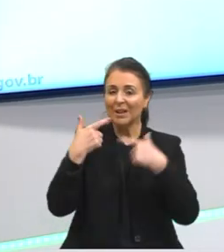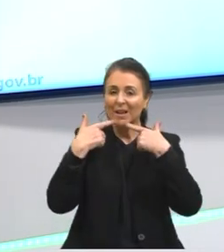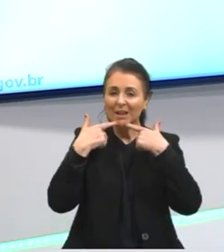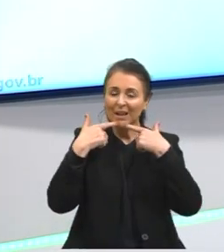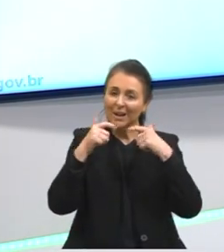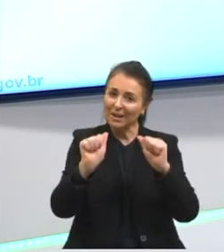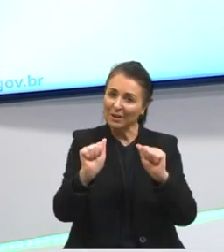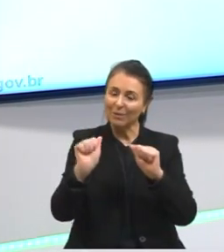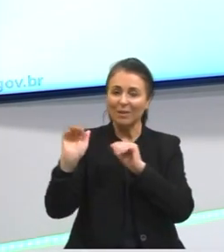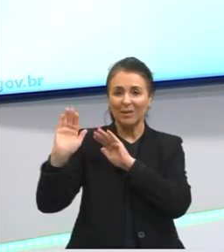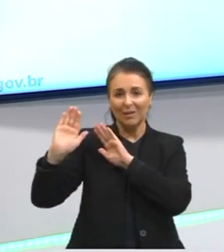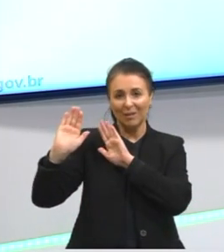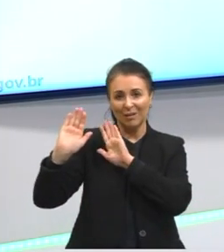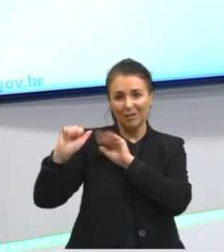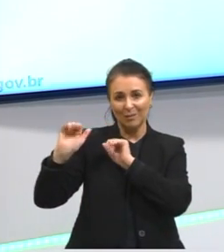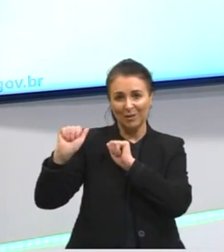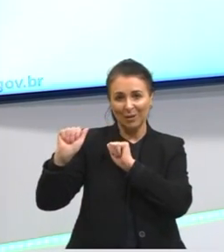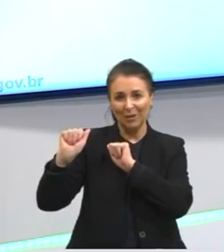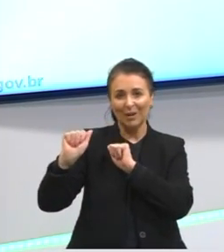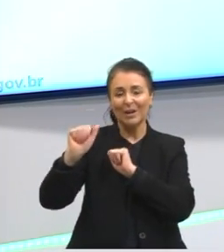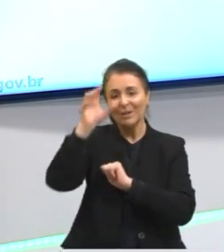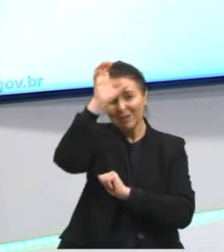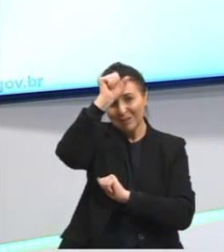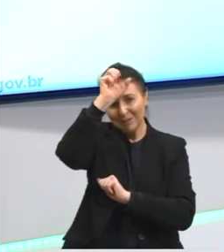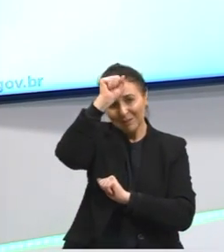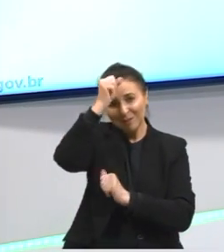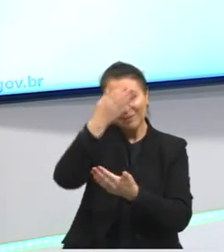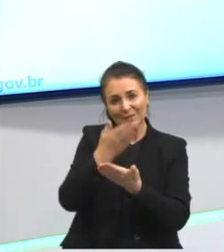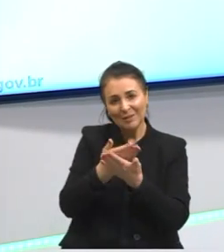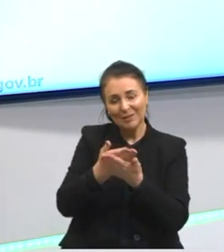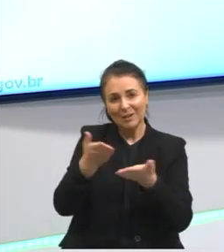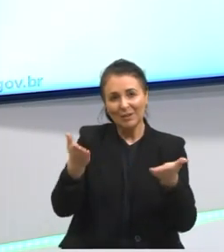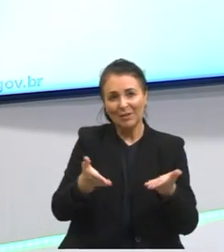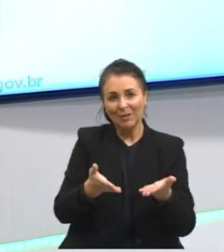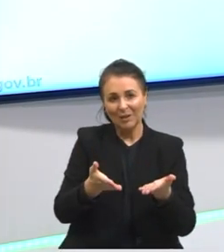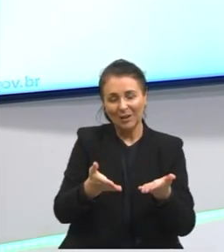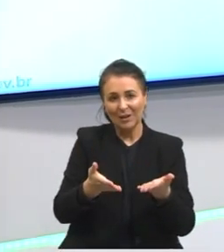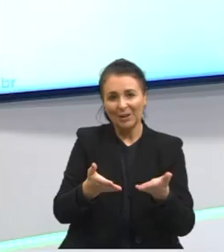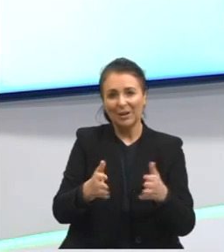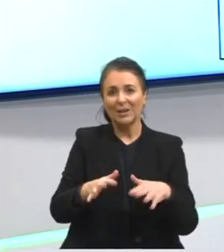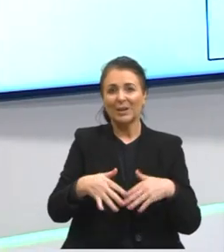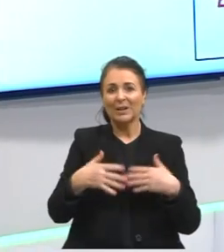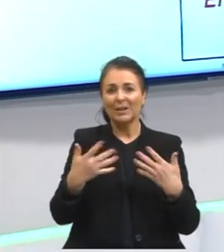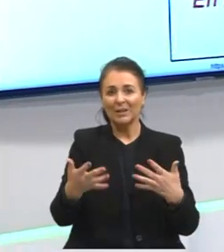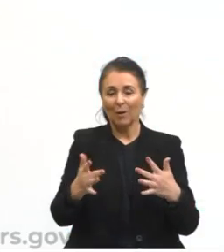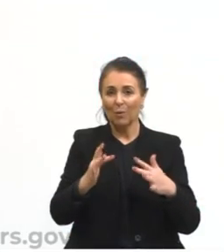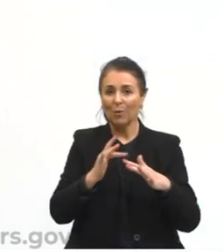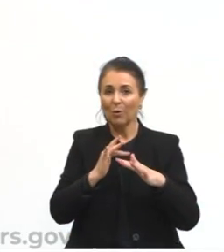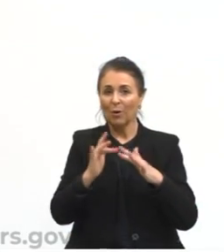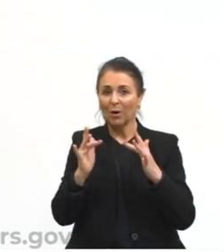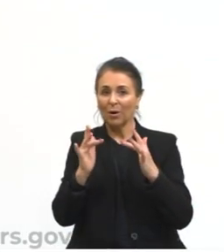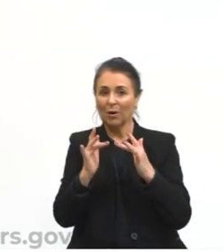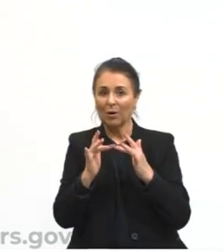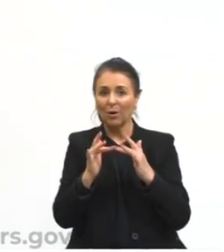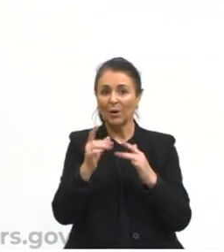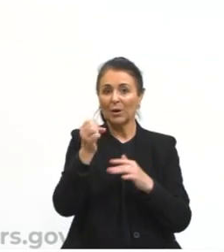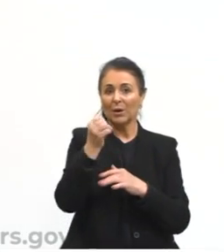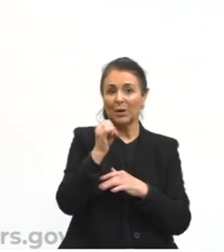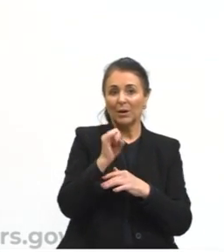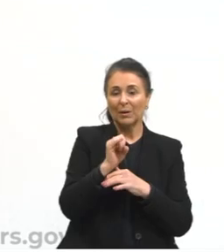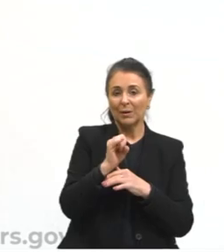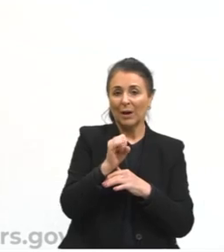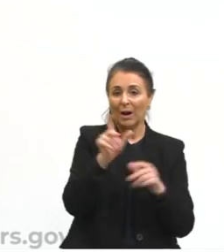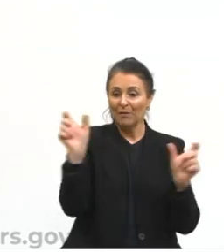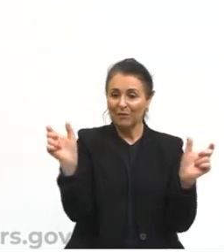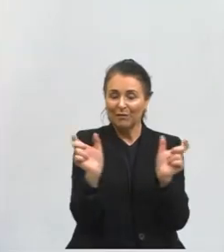bonita que é a língua espanhola e é o que nós estamos estudando. Então, em medo da língua e o sol situ o arcoíris.